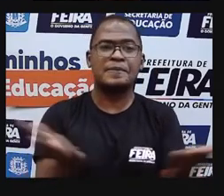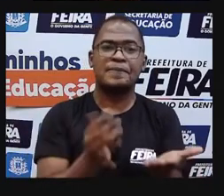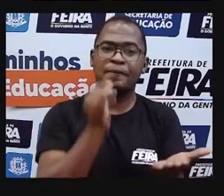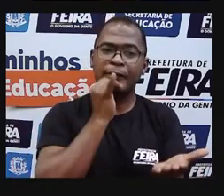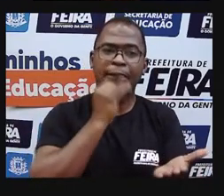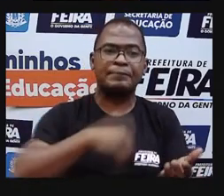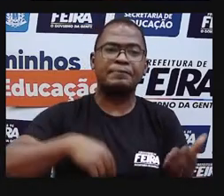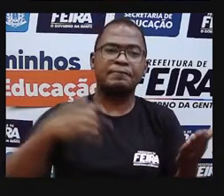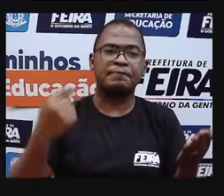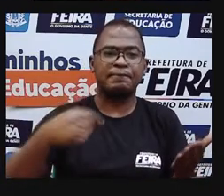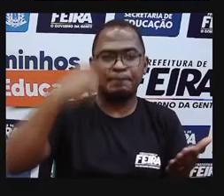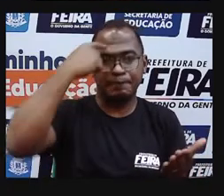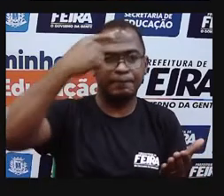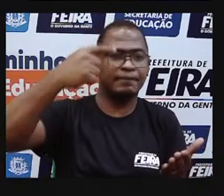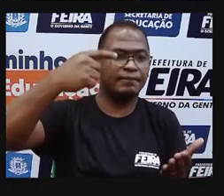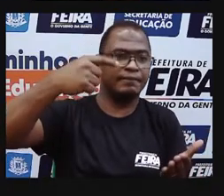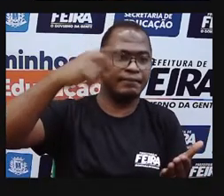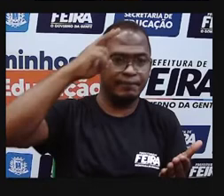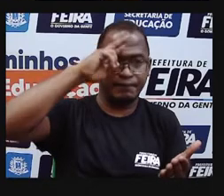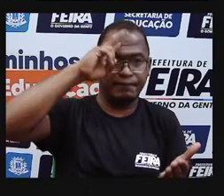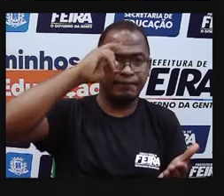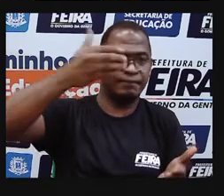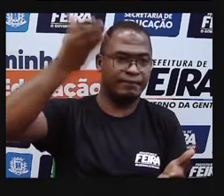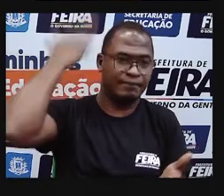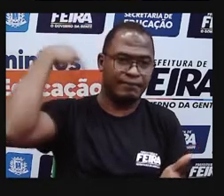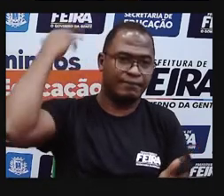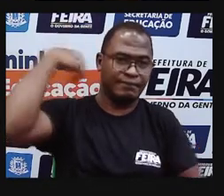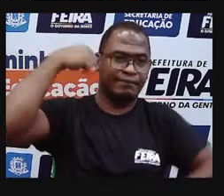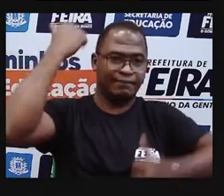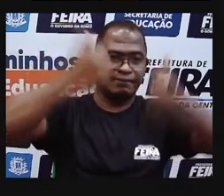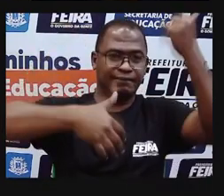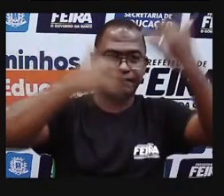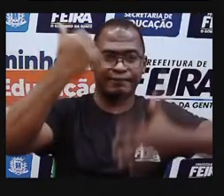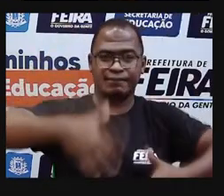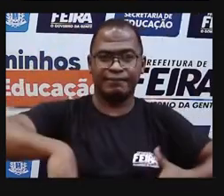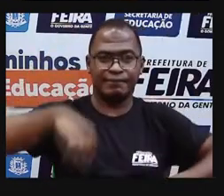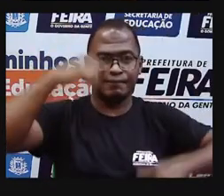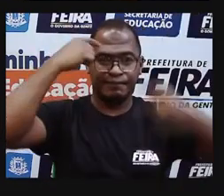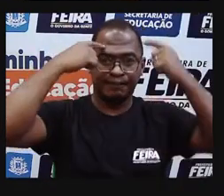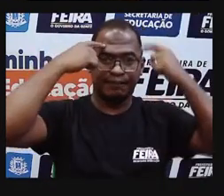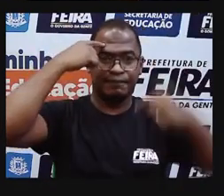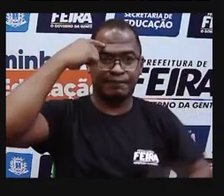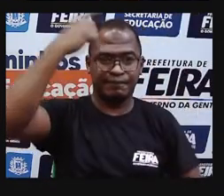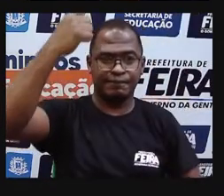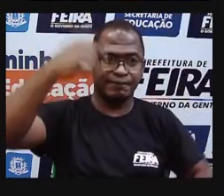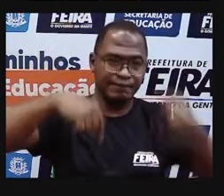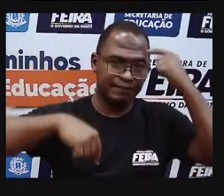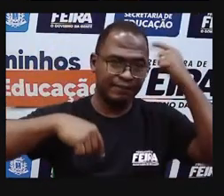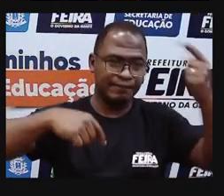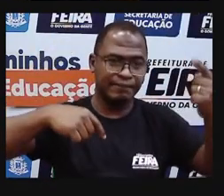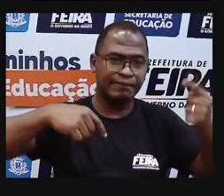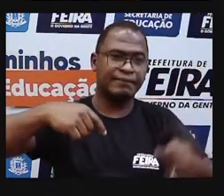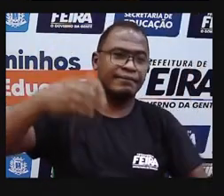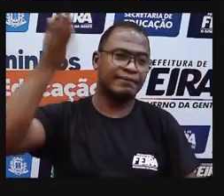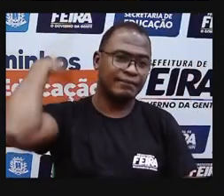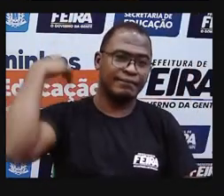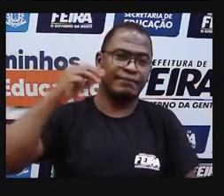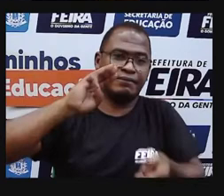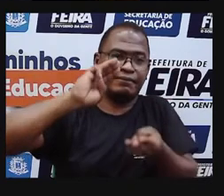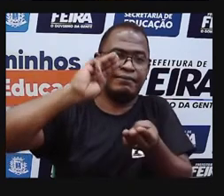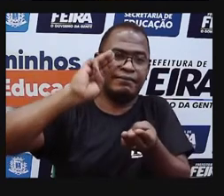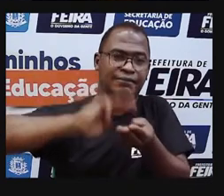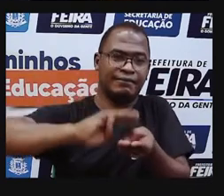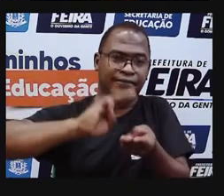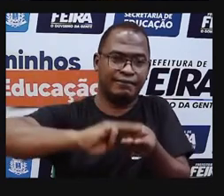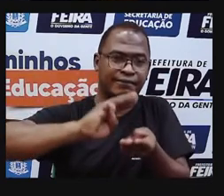retomada, a gente vai fazer uma revisão. Vocês lembram que nas nossas aulas de matemática, a gente